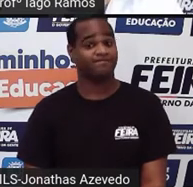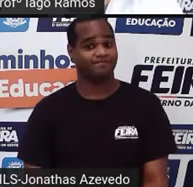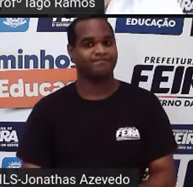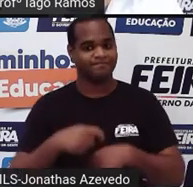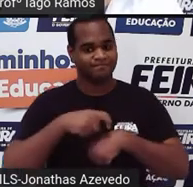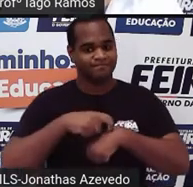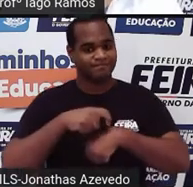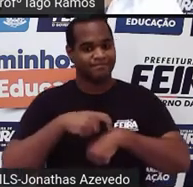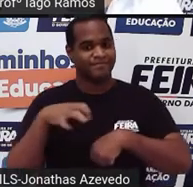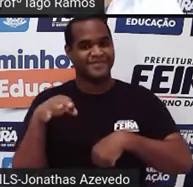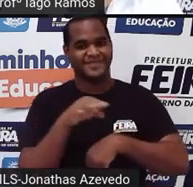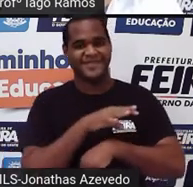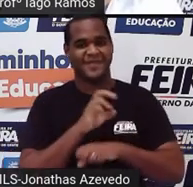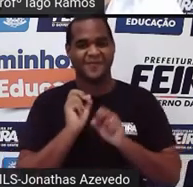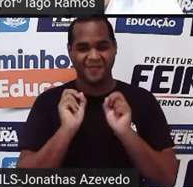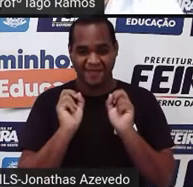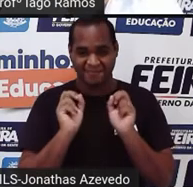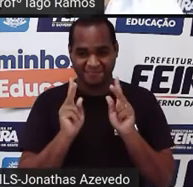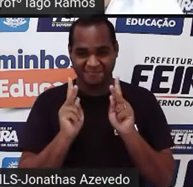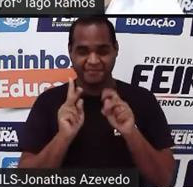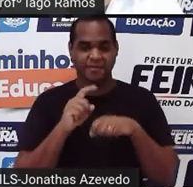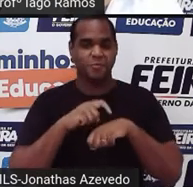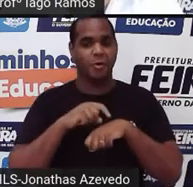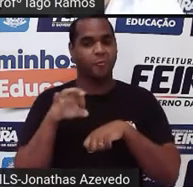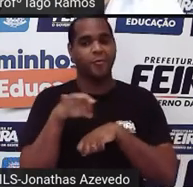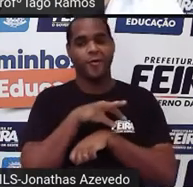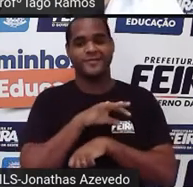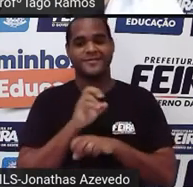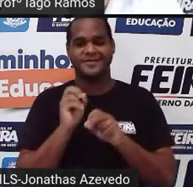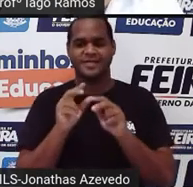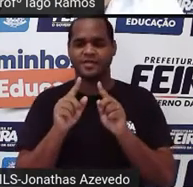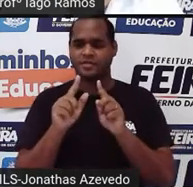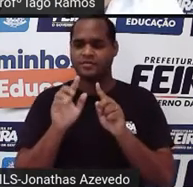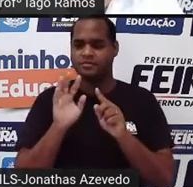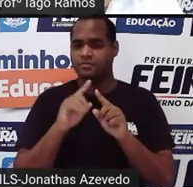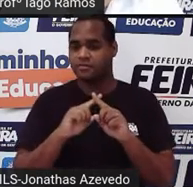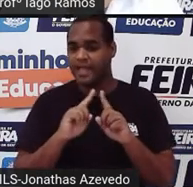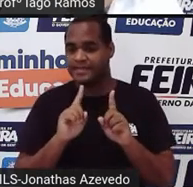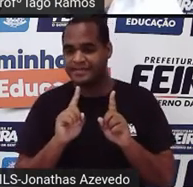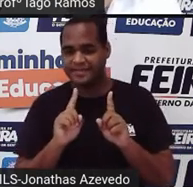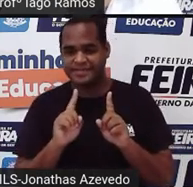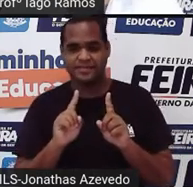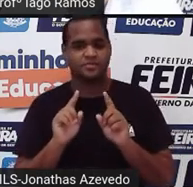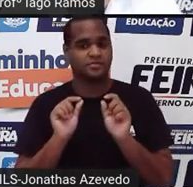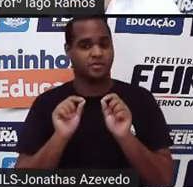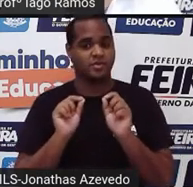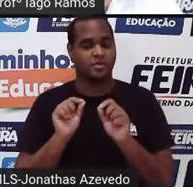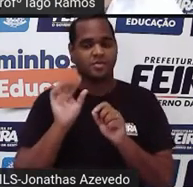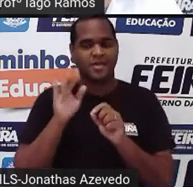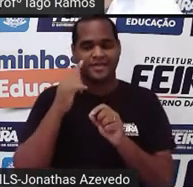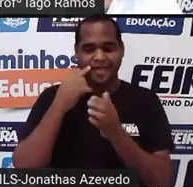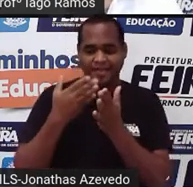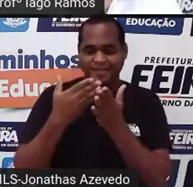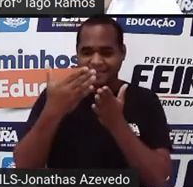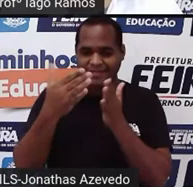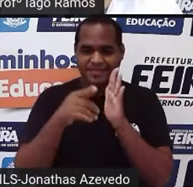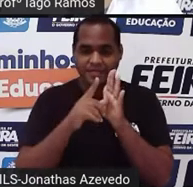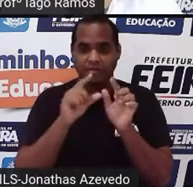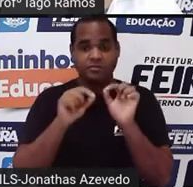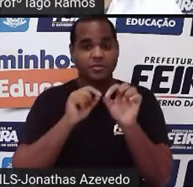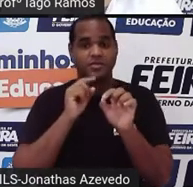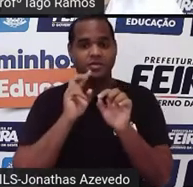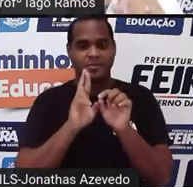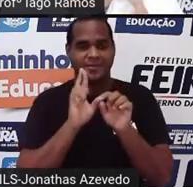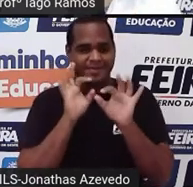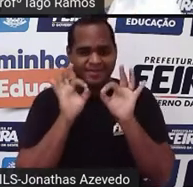Prontinho, acabou o tempo. Mas, antes de eu avançar para mostrar qual é a resposta